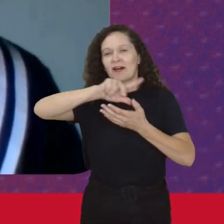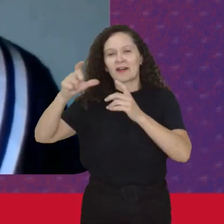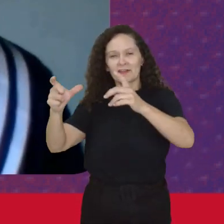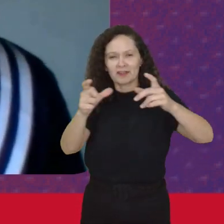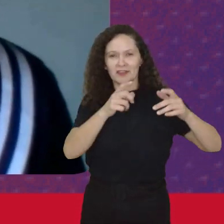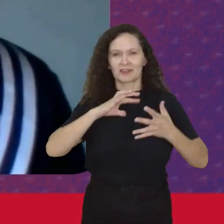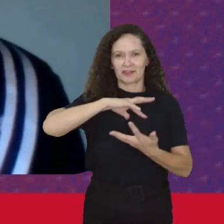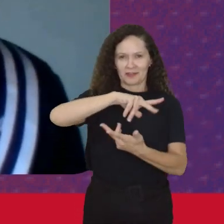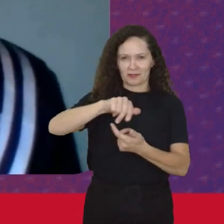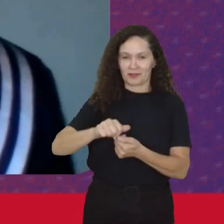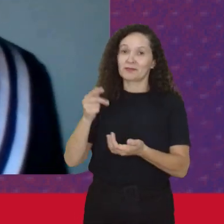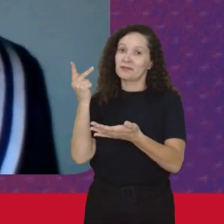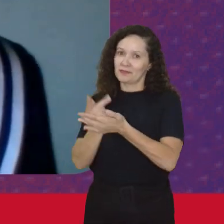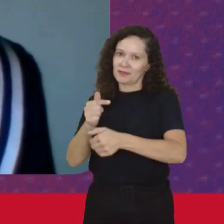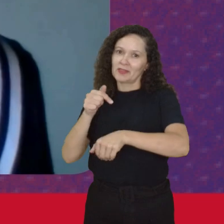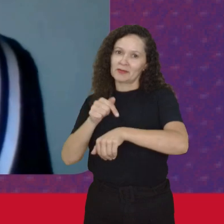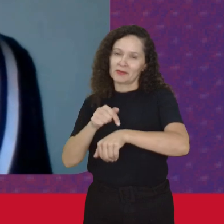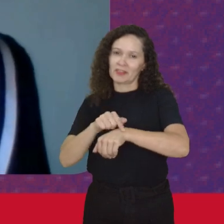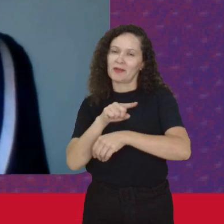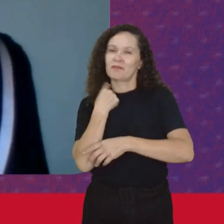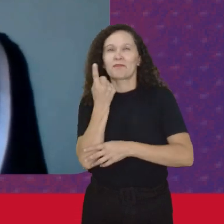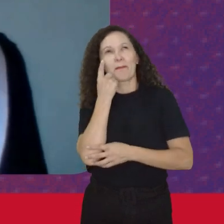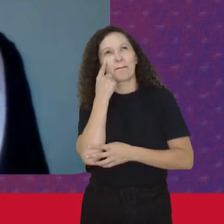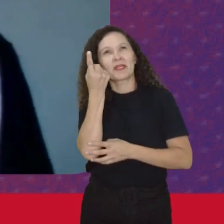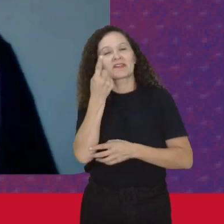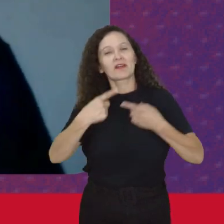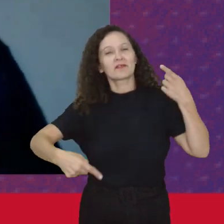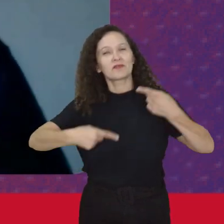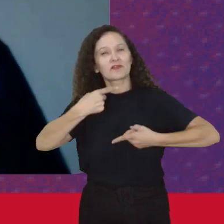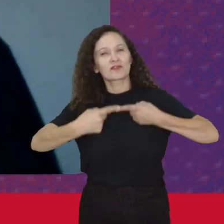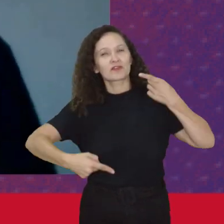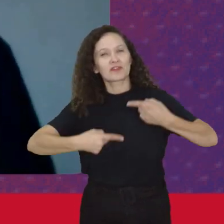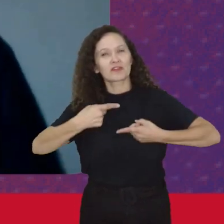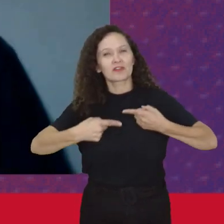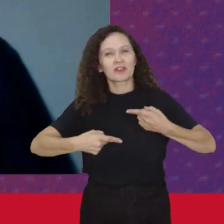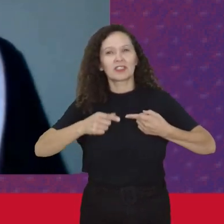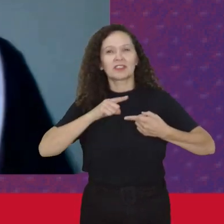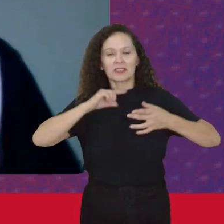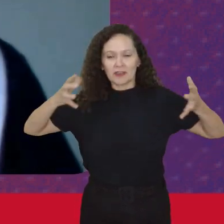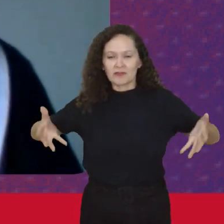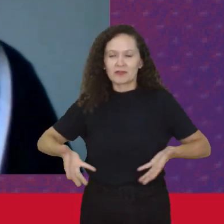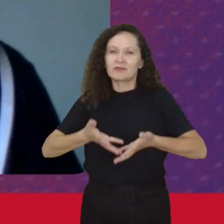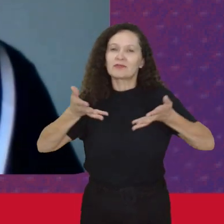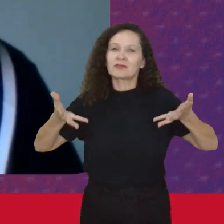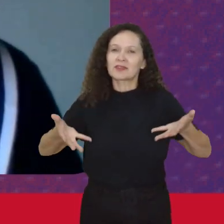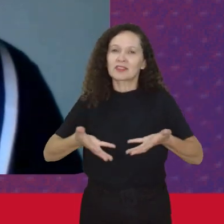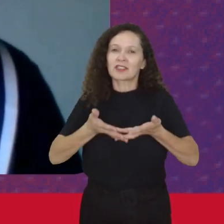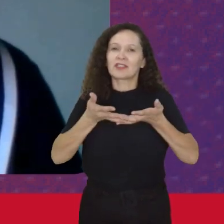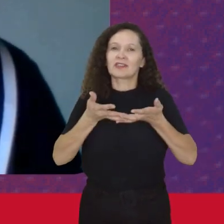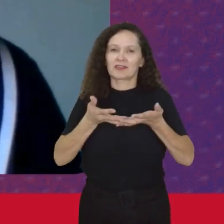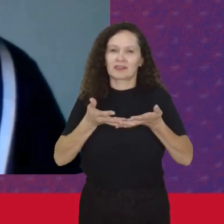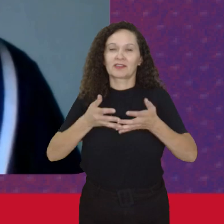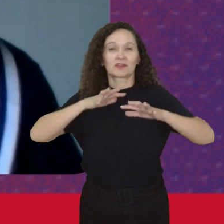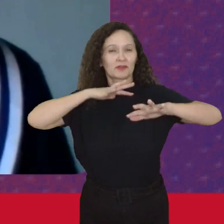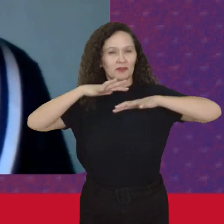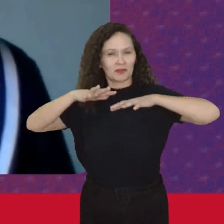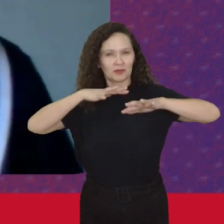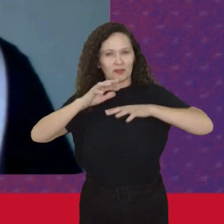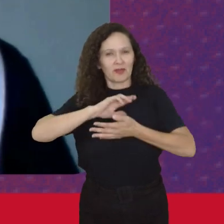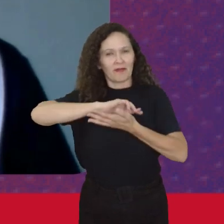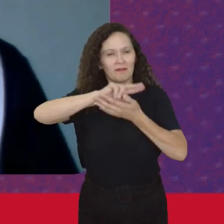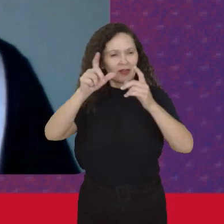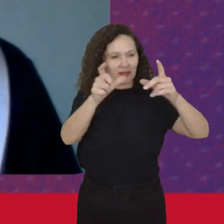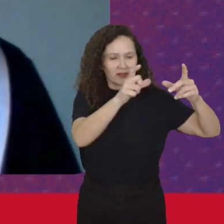mundo Ao mesmo tempo Nós temos que pensar Que aquelas discussões Que vinham sendo Fomentadas Em muitos movimentos Em muitos